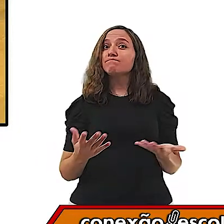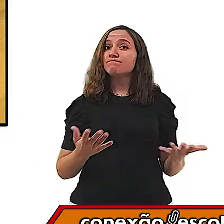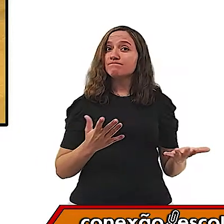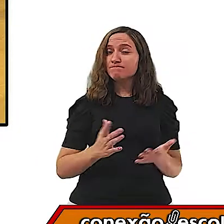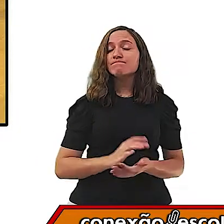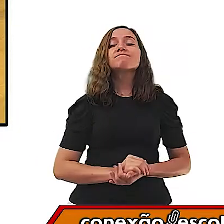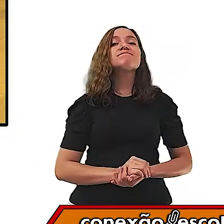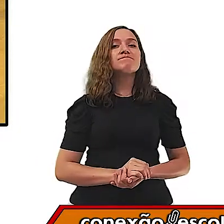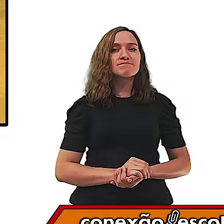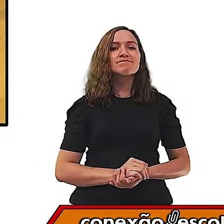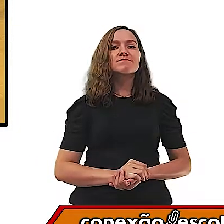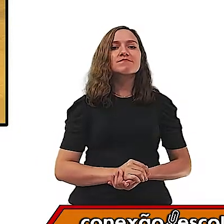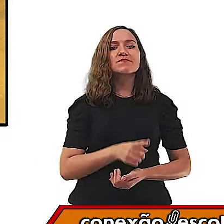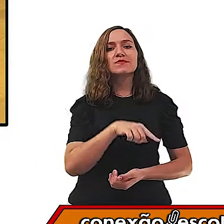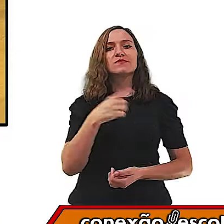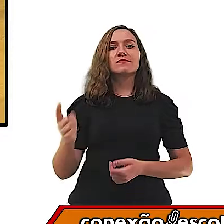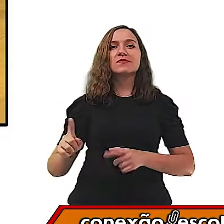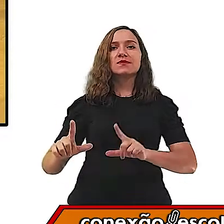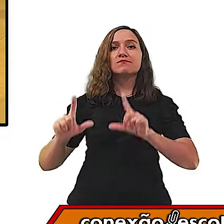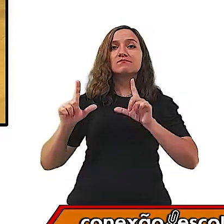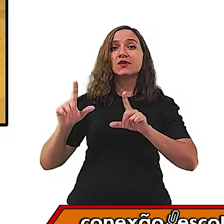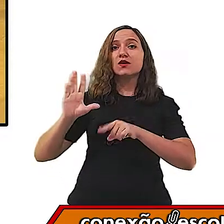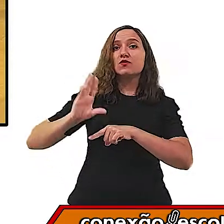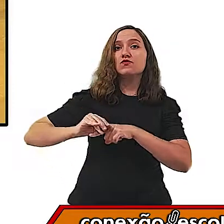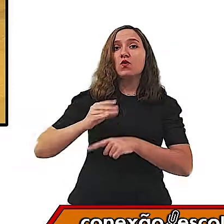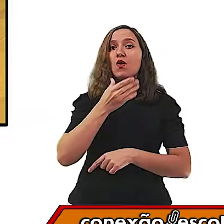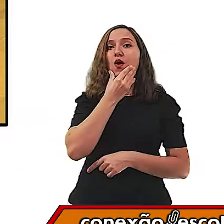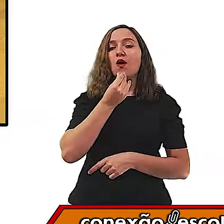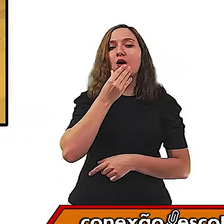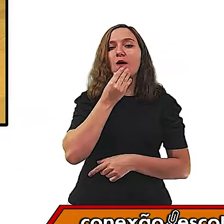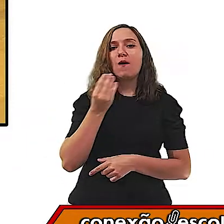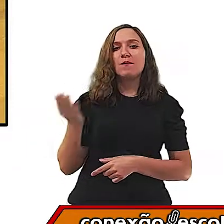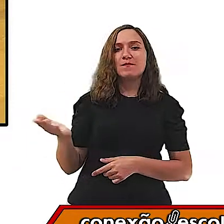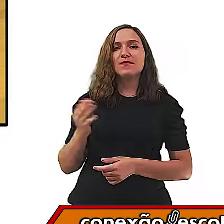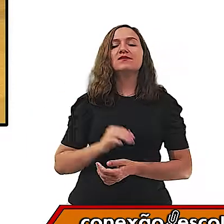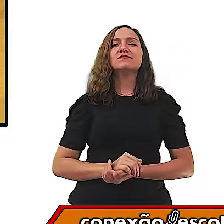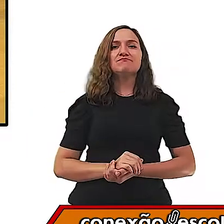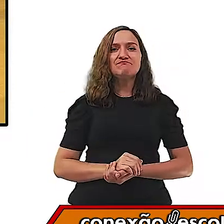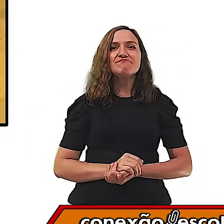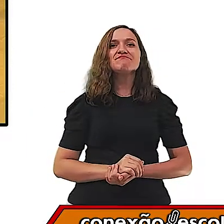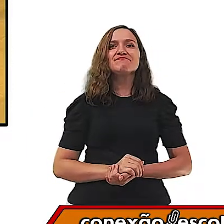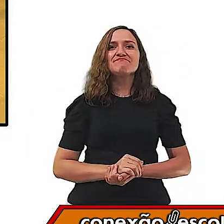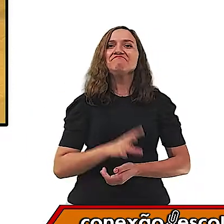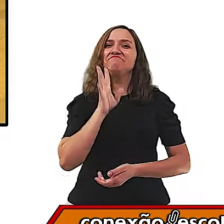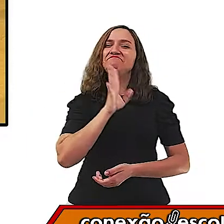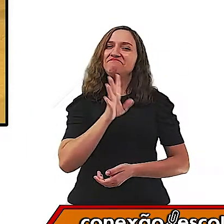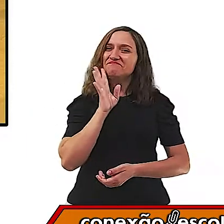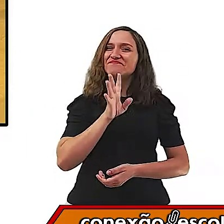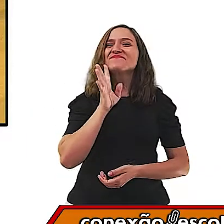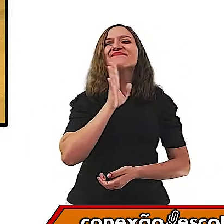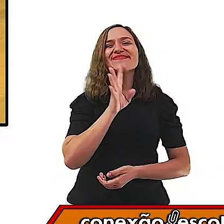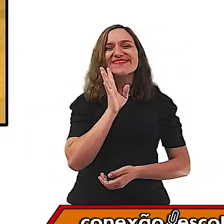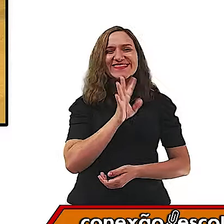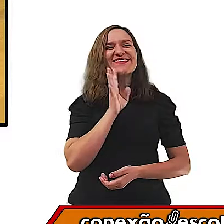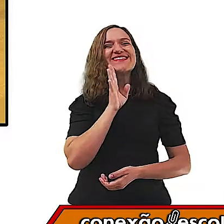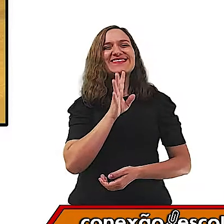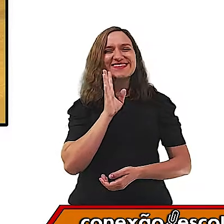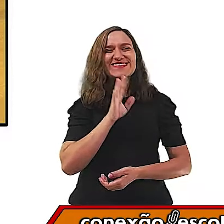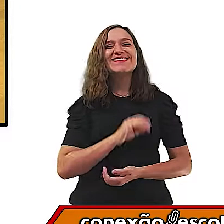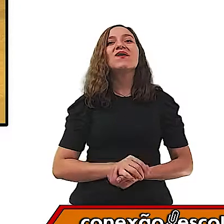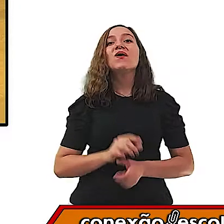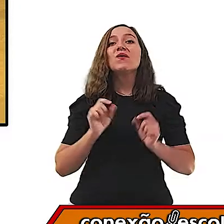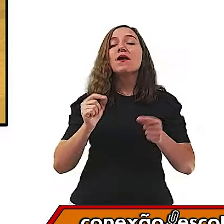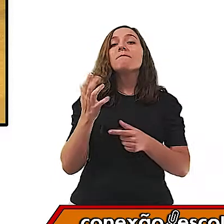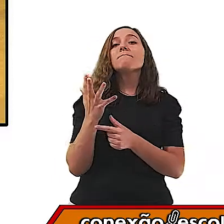Ah, olha esse rapaz. Nossa, é muito bacana. E eles estão com